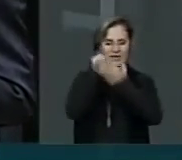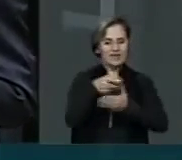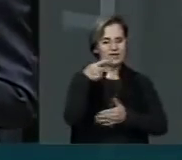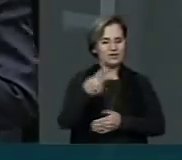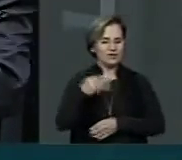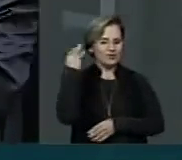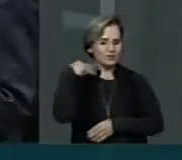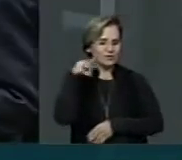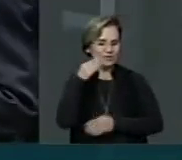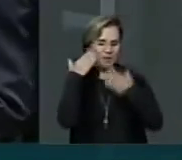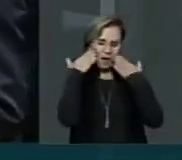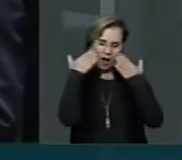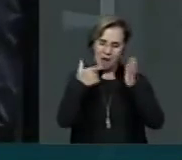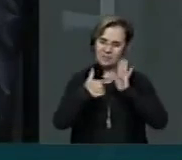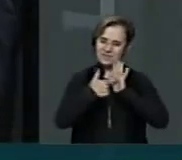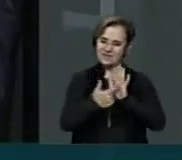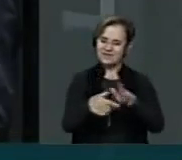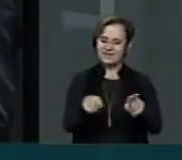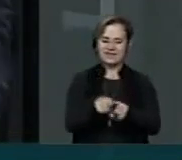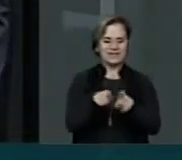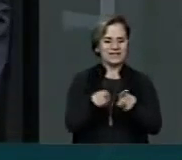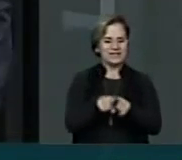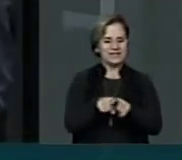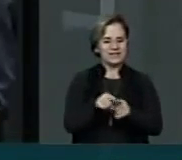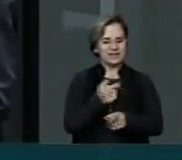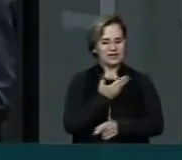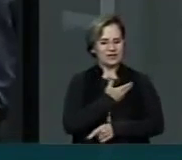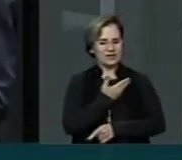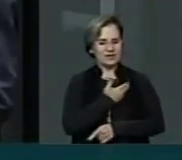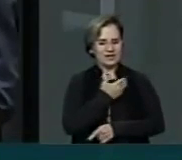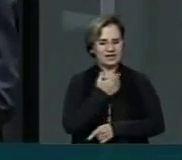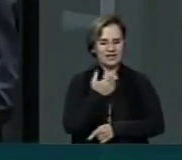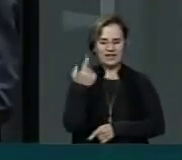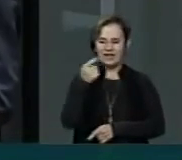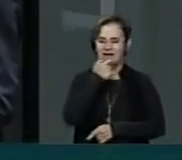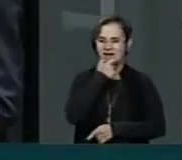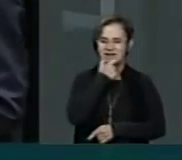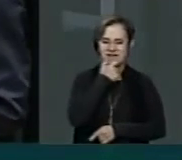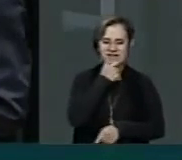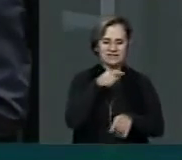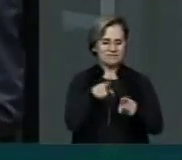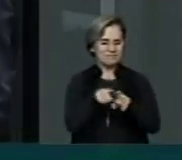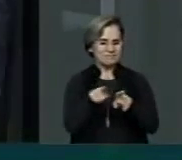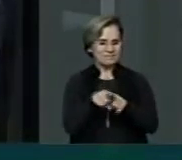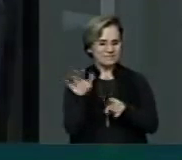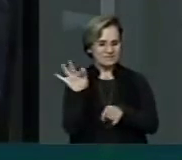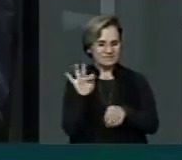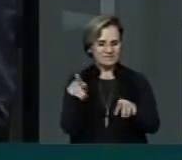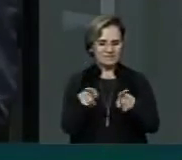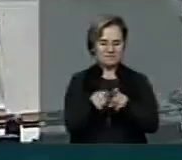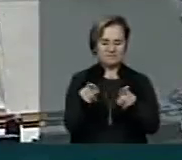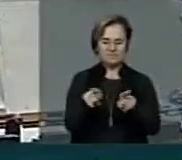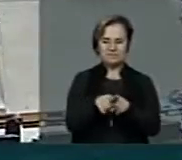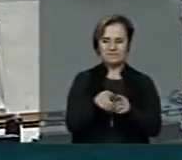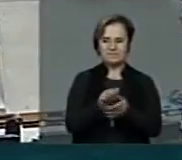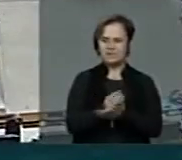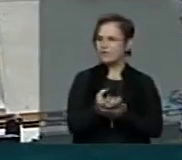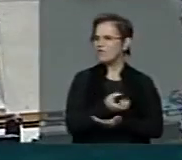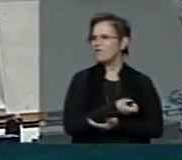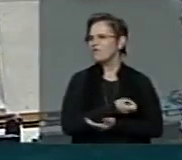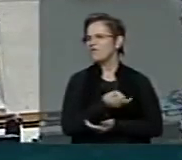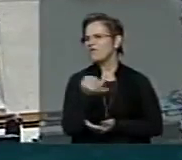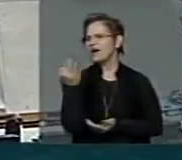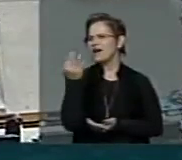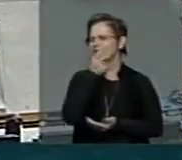Obrigado, Sr. Presidente. Fui buscar a Dona Mery juntamente com um colega natinais na Inglaterra, como a Judy Bolt, entre outros,